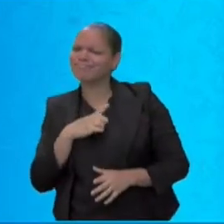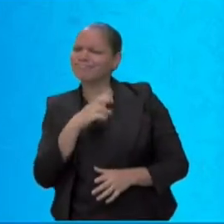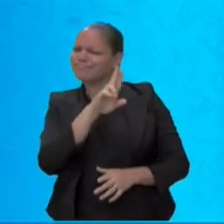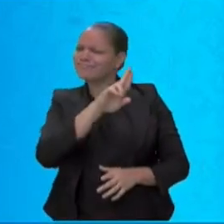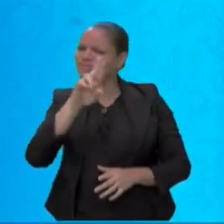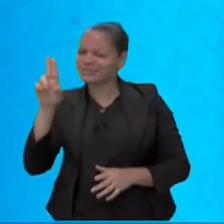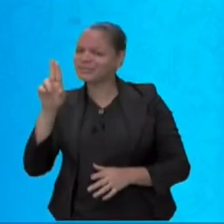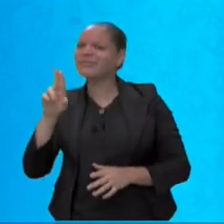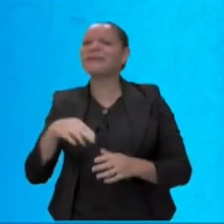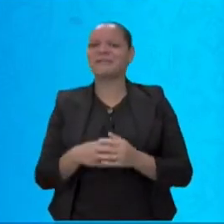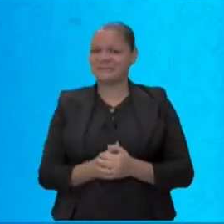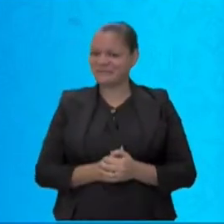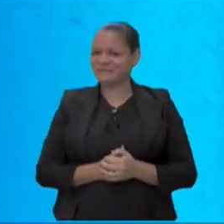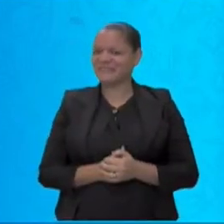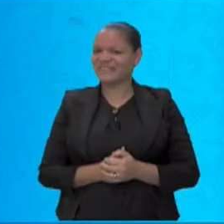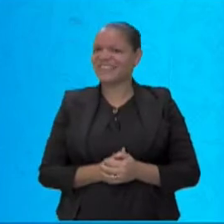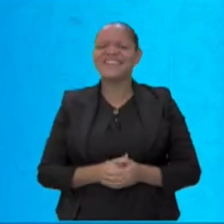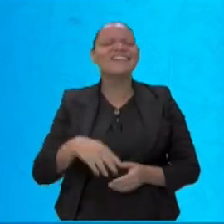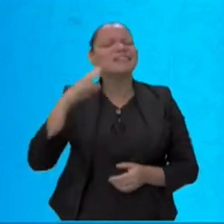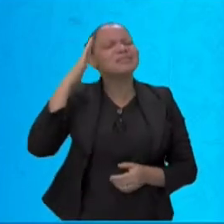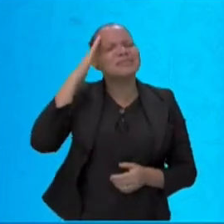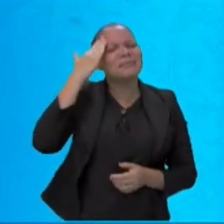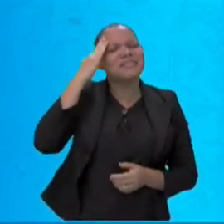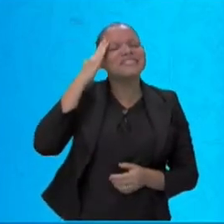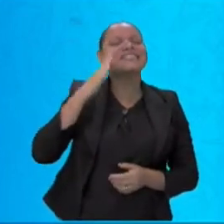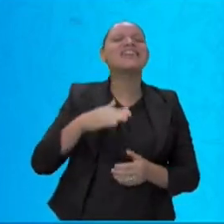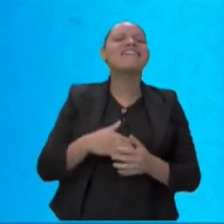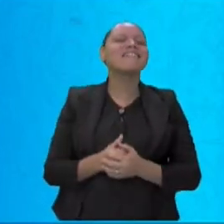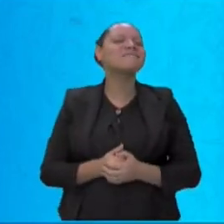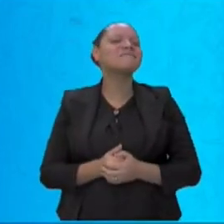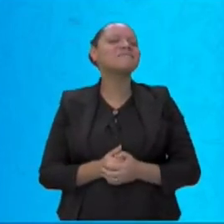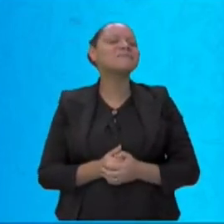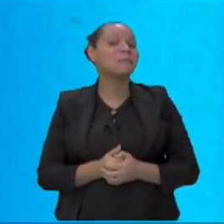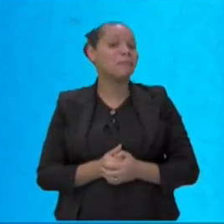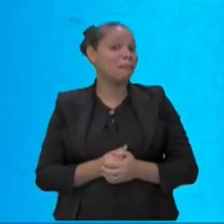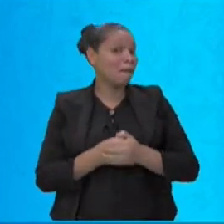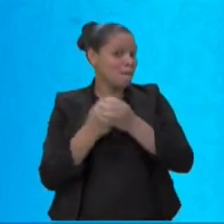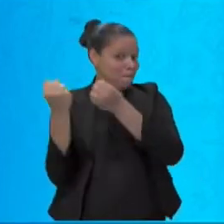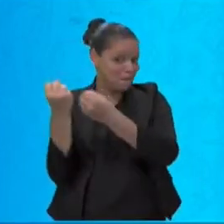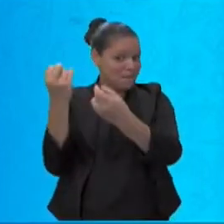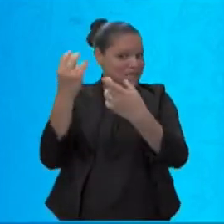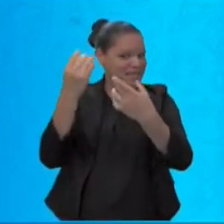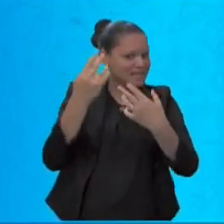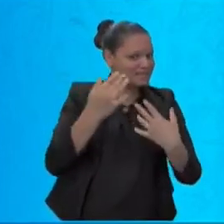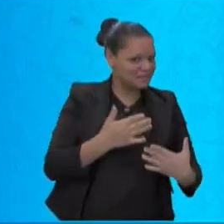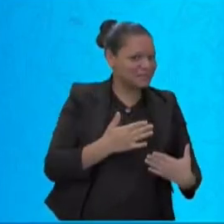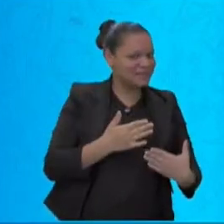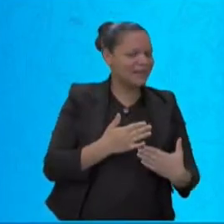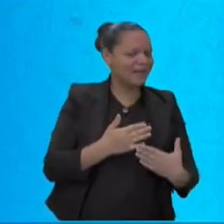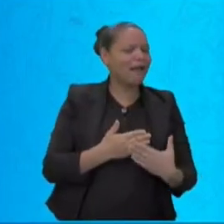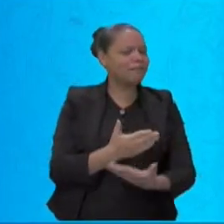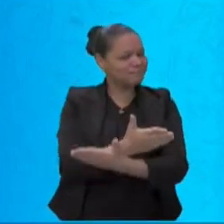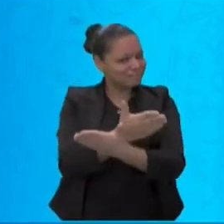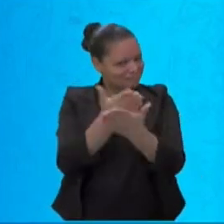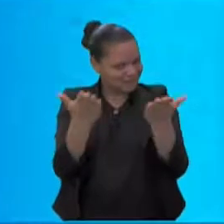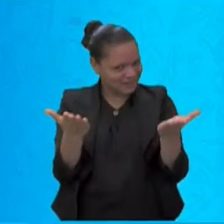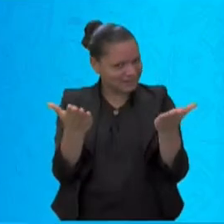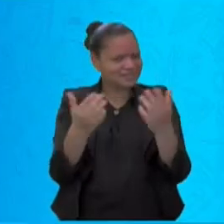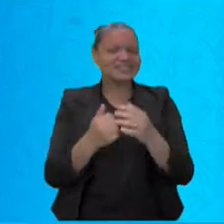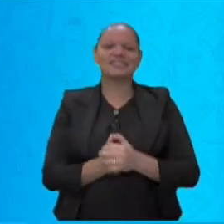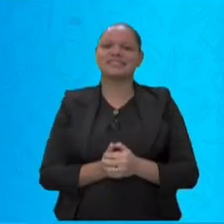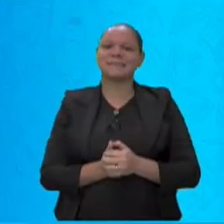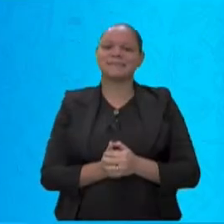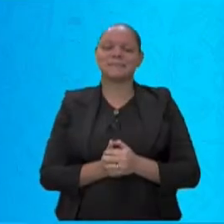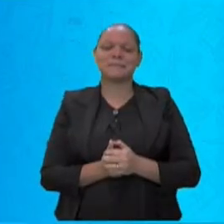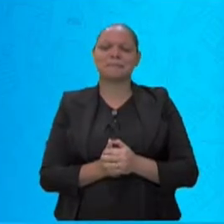então eu já pensei e eu fui descobrir e eu vou explicar para vocês hoje. Bom, as consoantes,